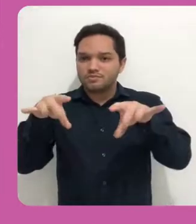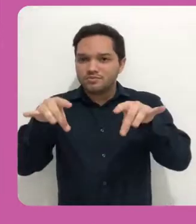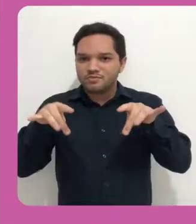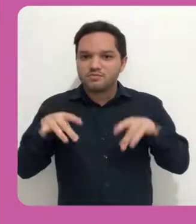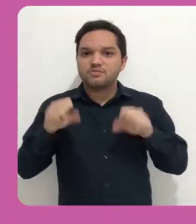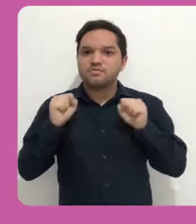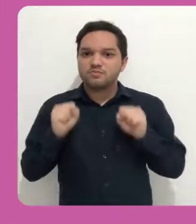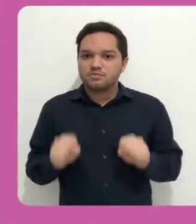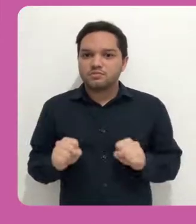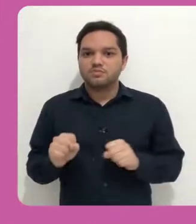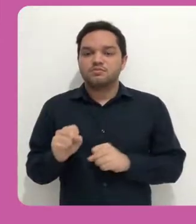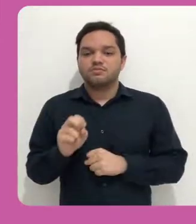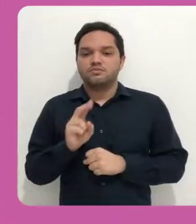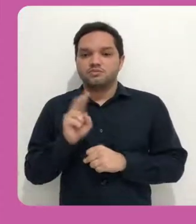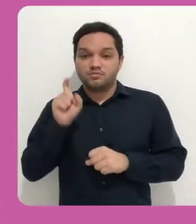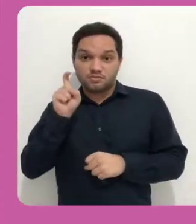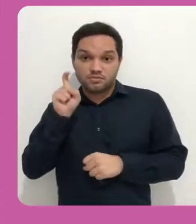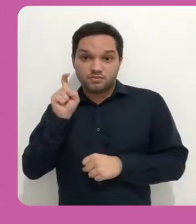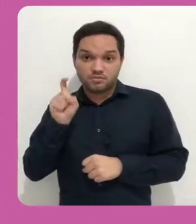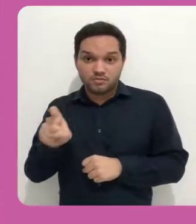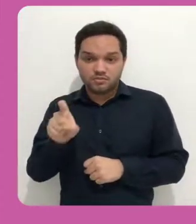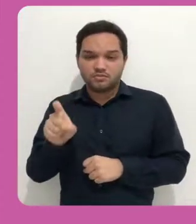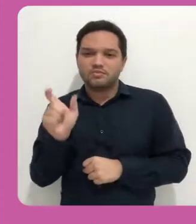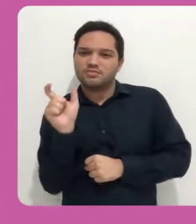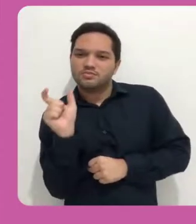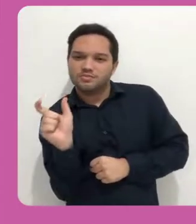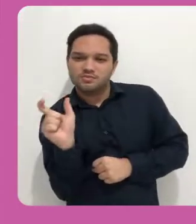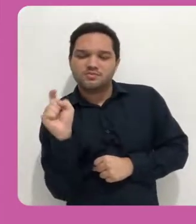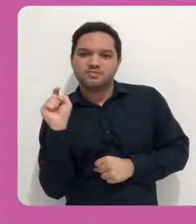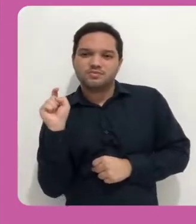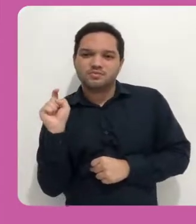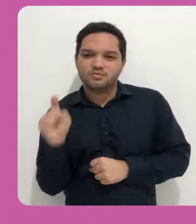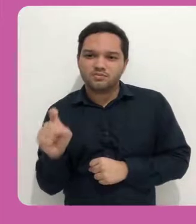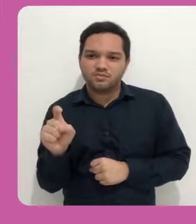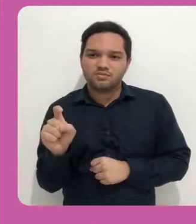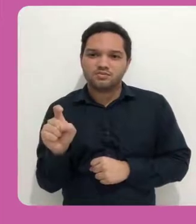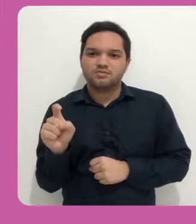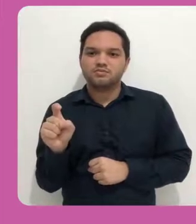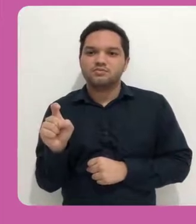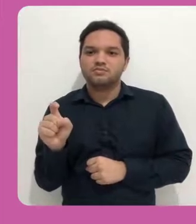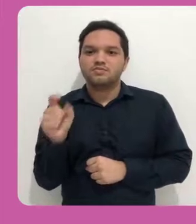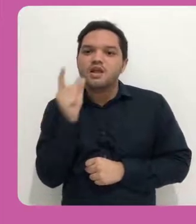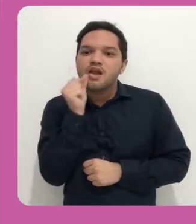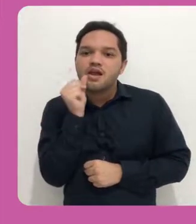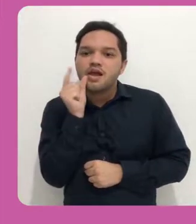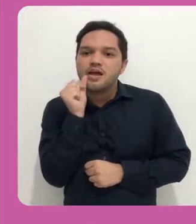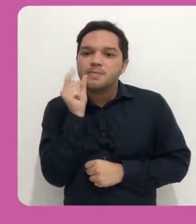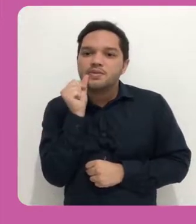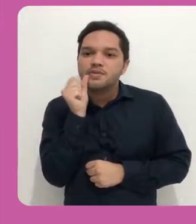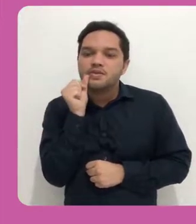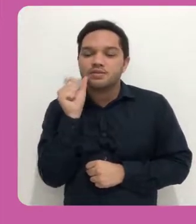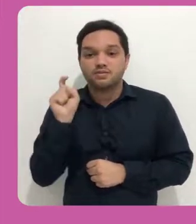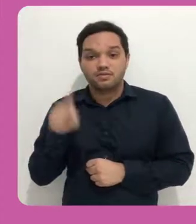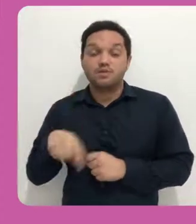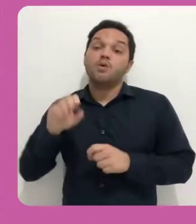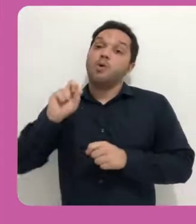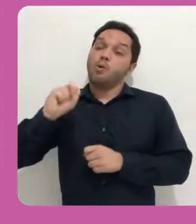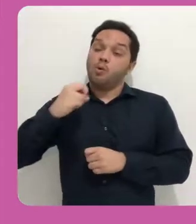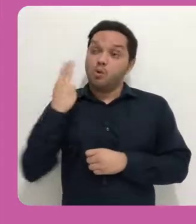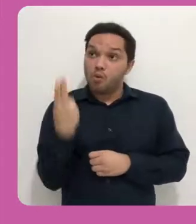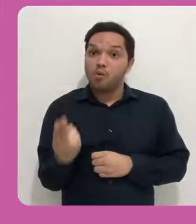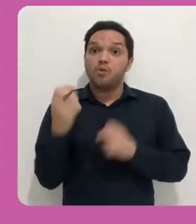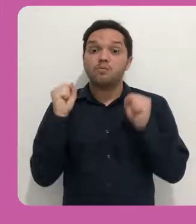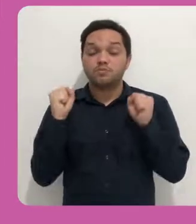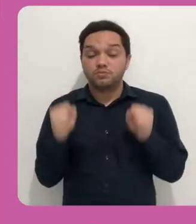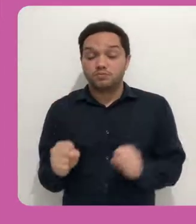botão desse lápis. Como eu também poderia clicar aqui, ó, em editar